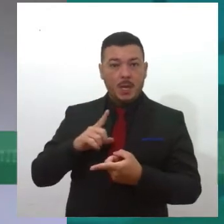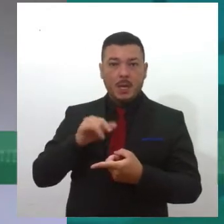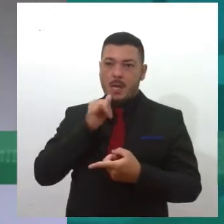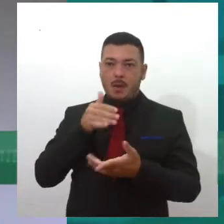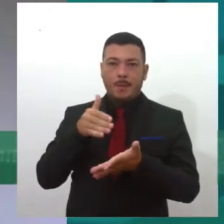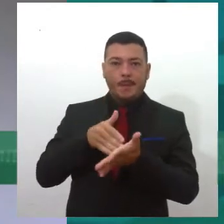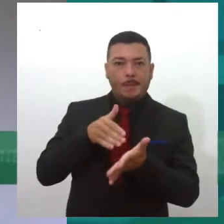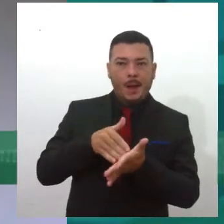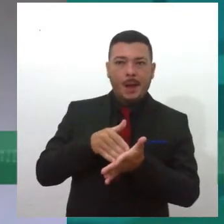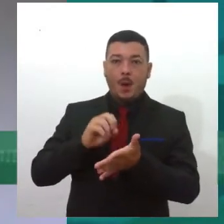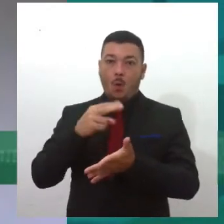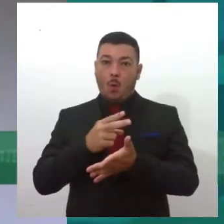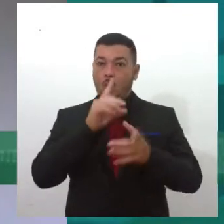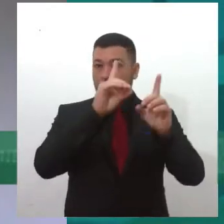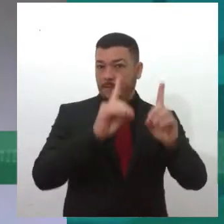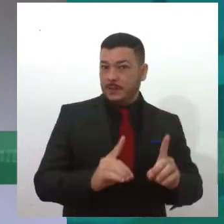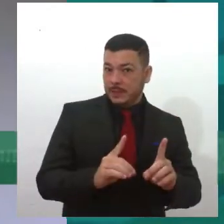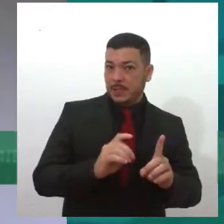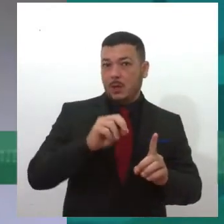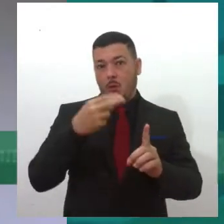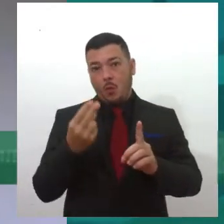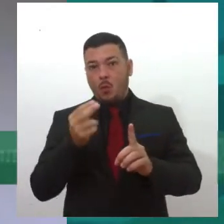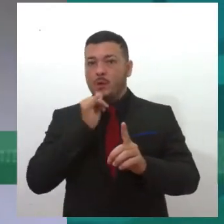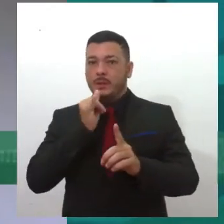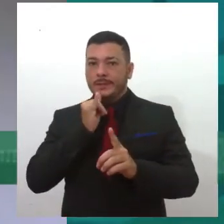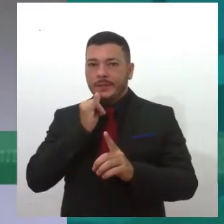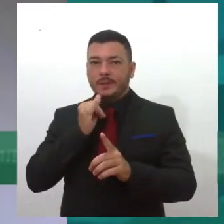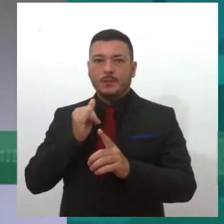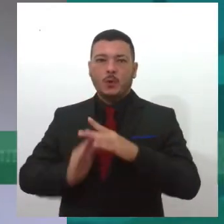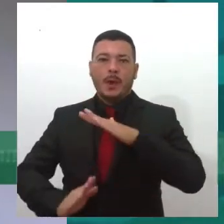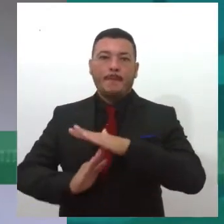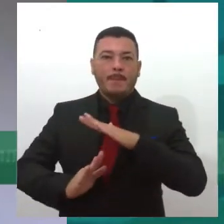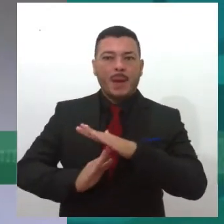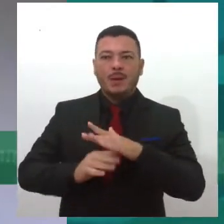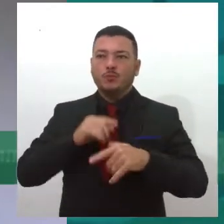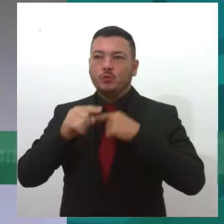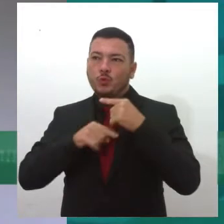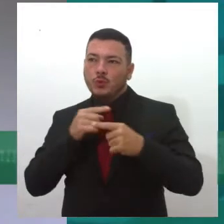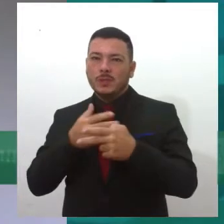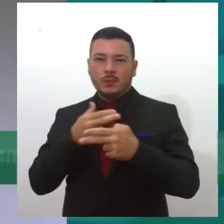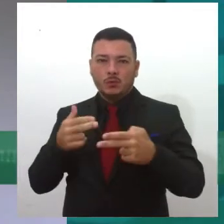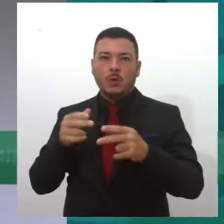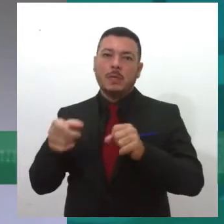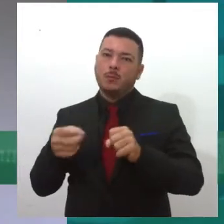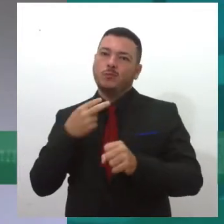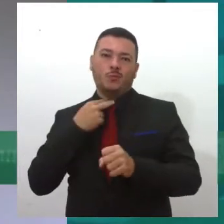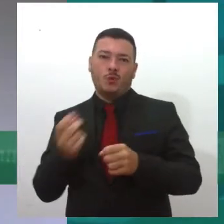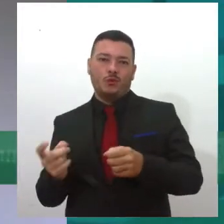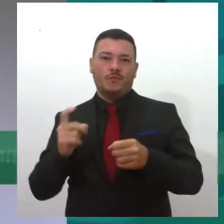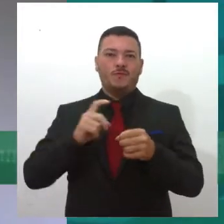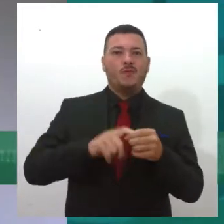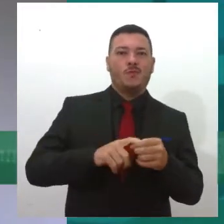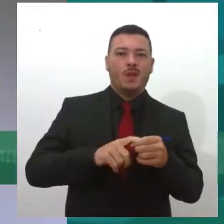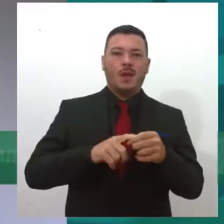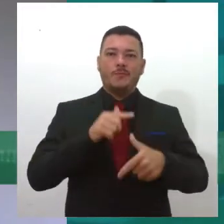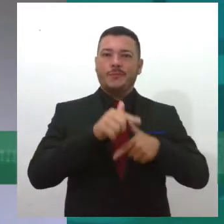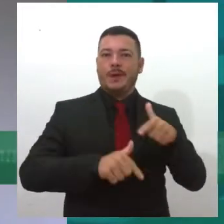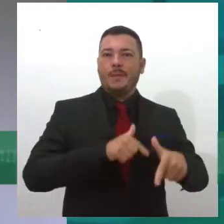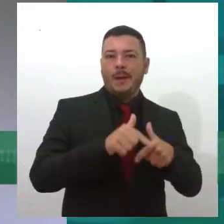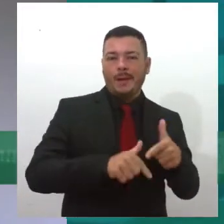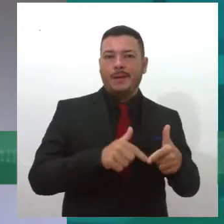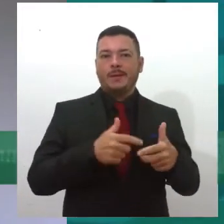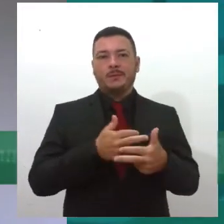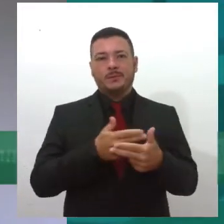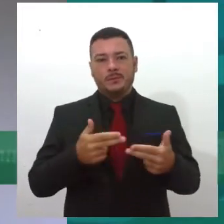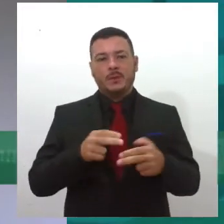deficiência e tem um déficit, né, ele realmente pode estar impedido, né, de voltar para o trabalho e aí